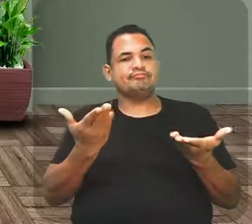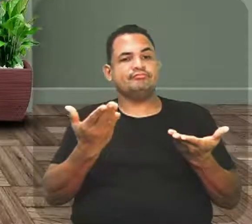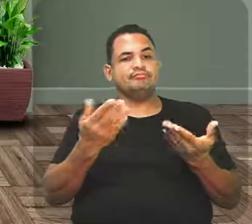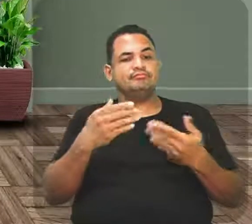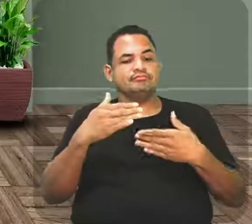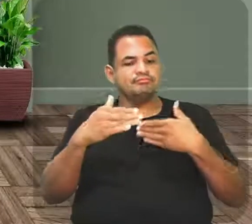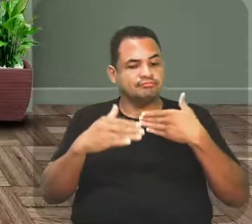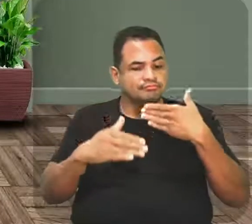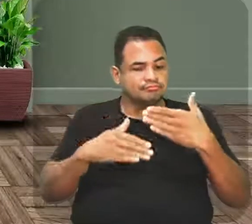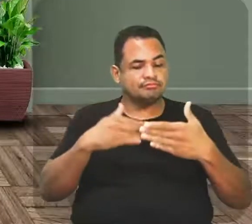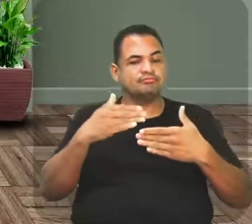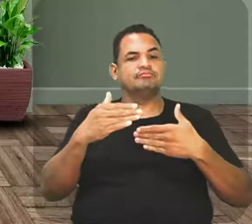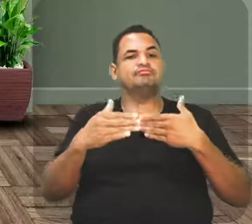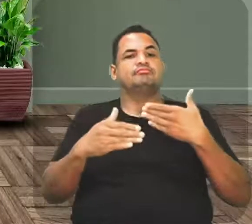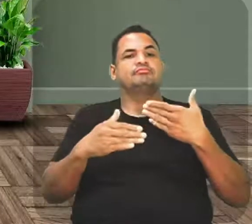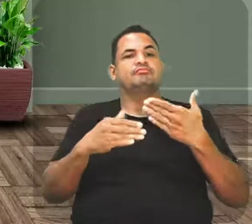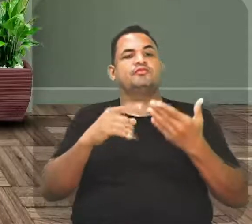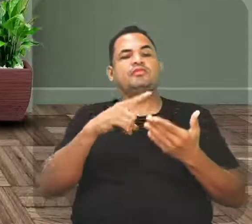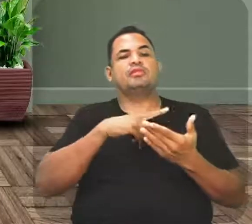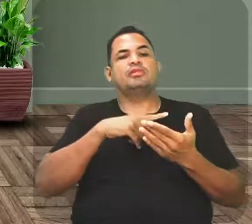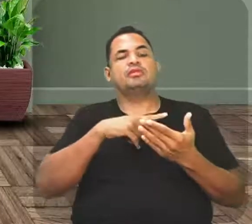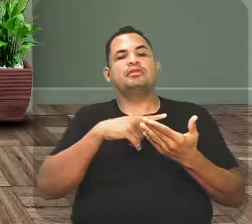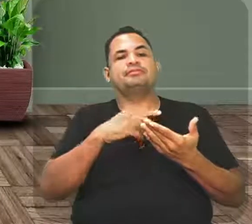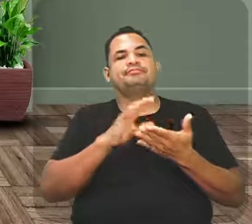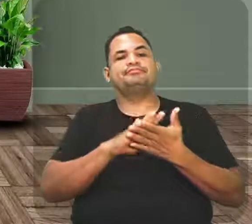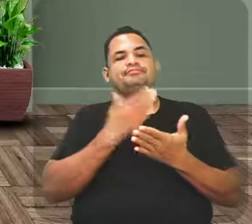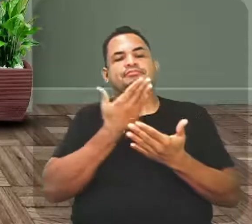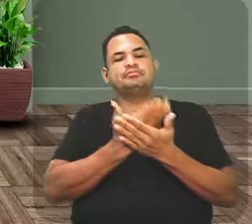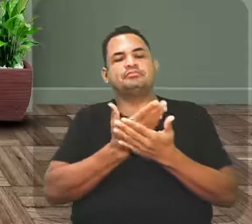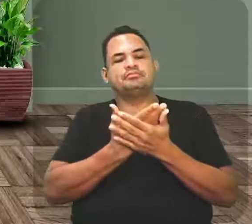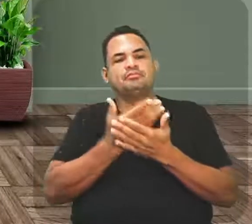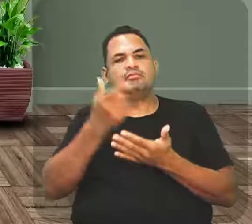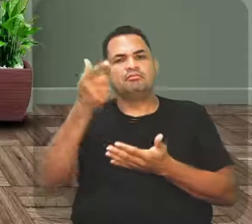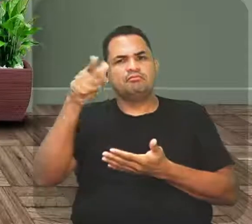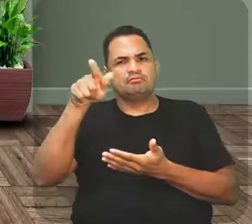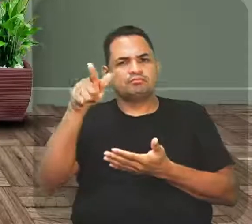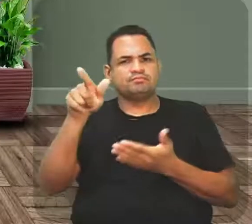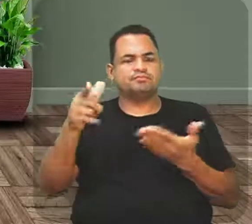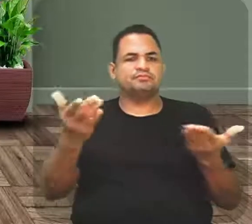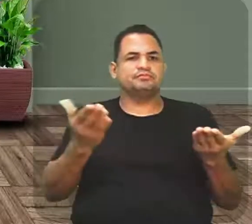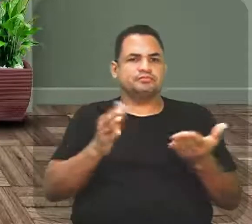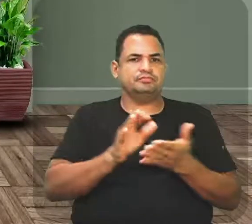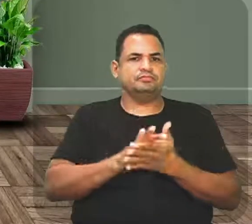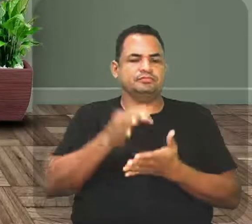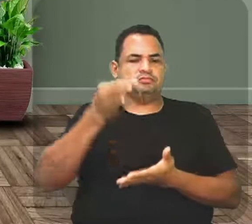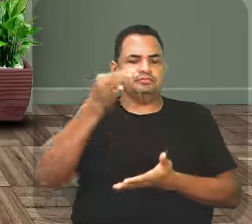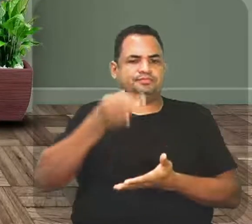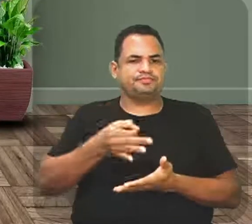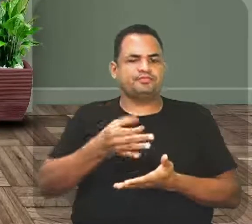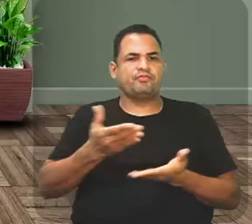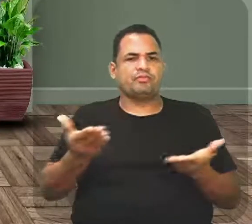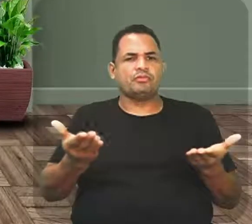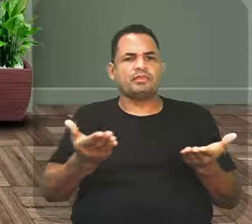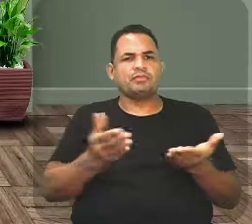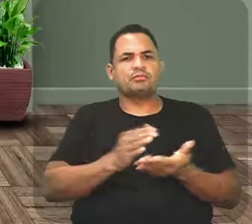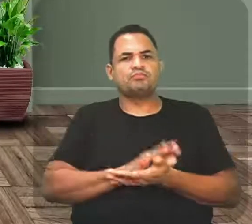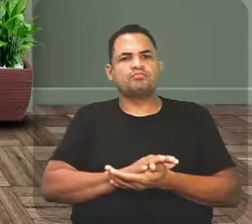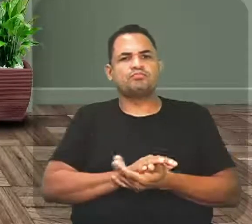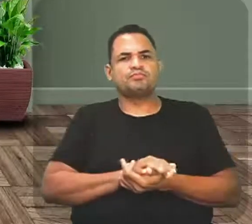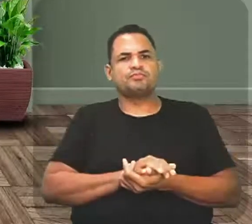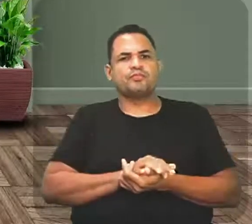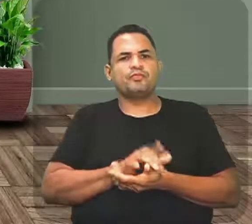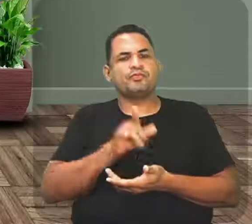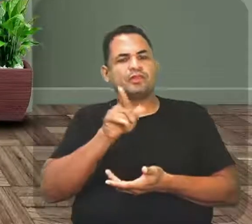gente tem até algumas tirinhas, nas outras aulas também dos outros professores, com certeza vem sempre ali uma tirinha e você